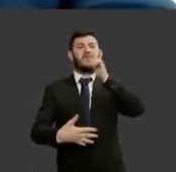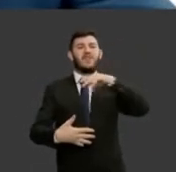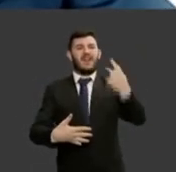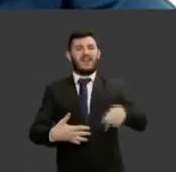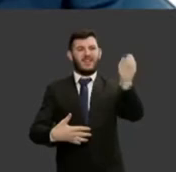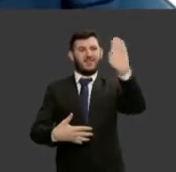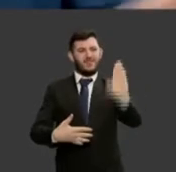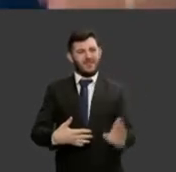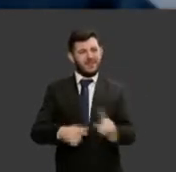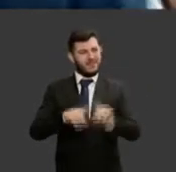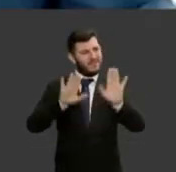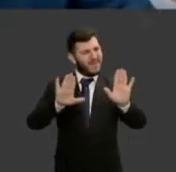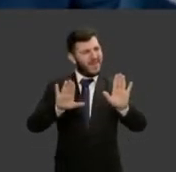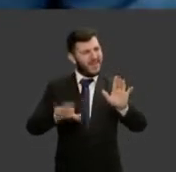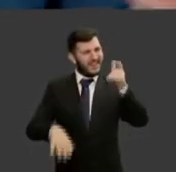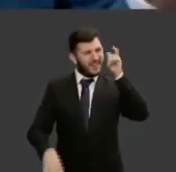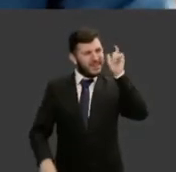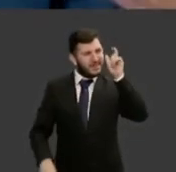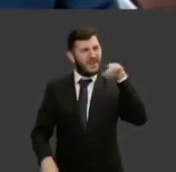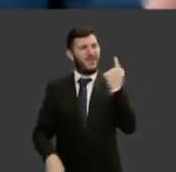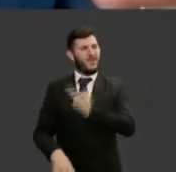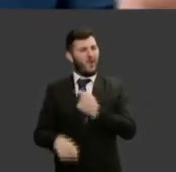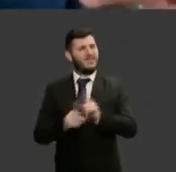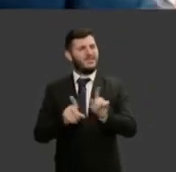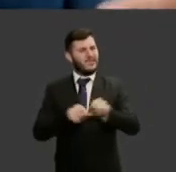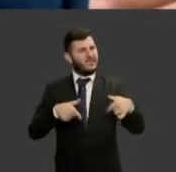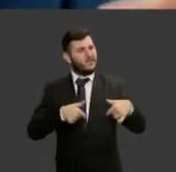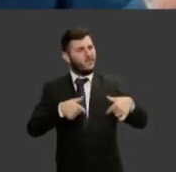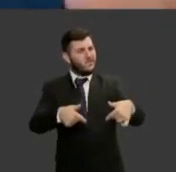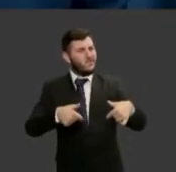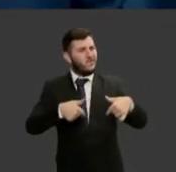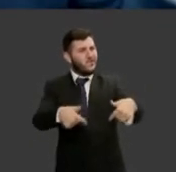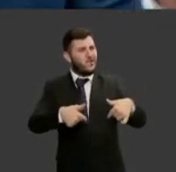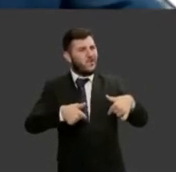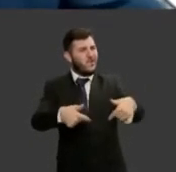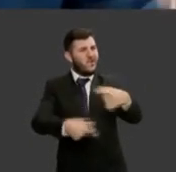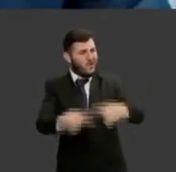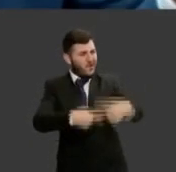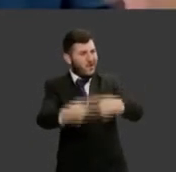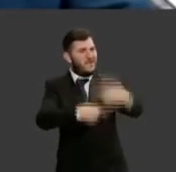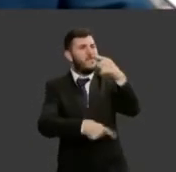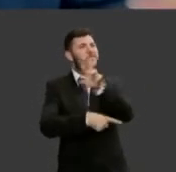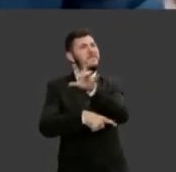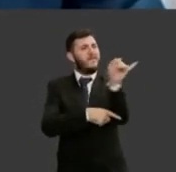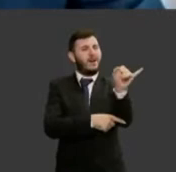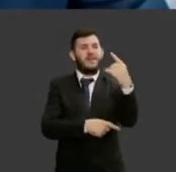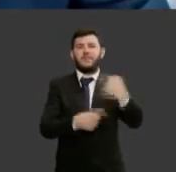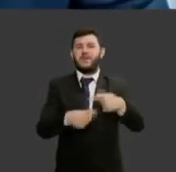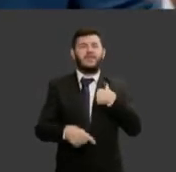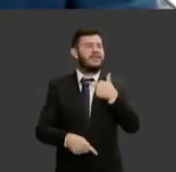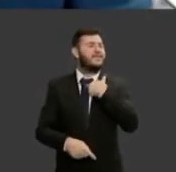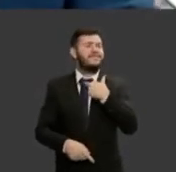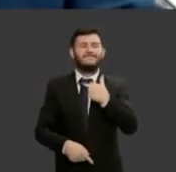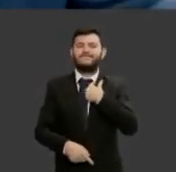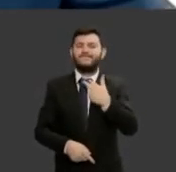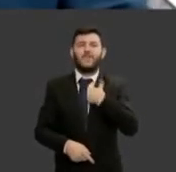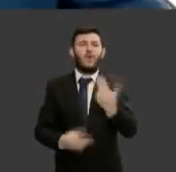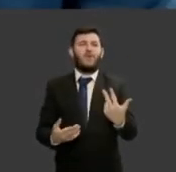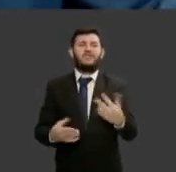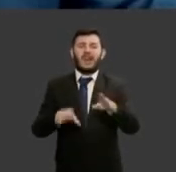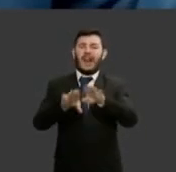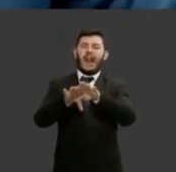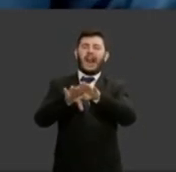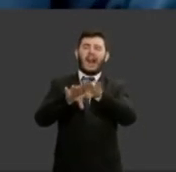avançando, Damares, e vamos avançar cada vez mais, porque não pode existir desigualdade